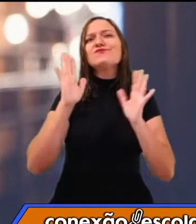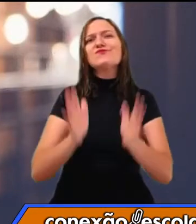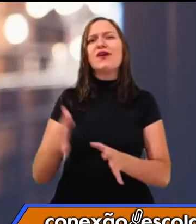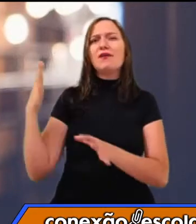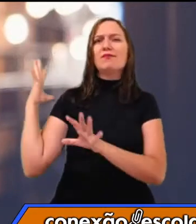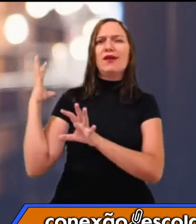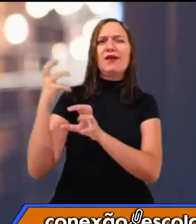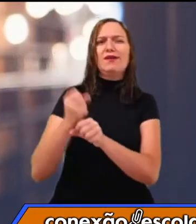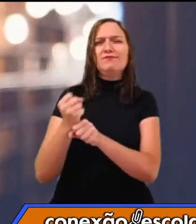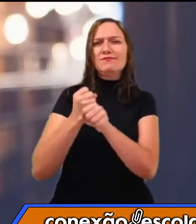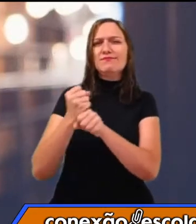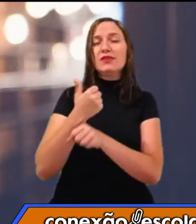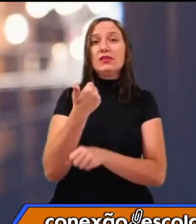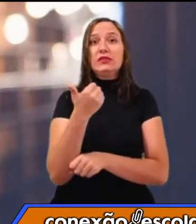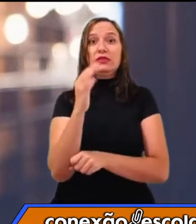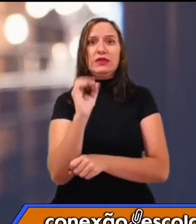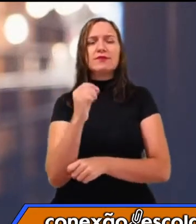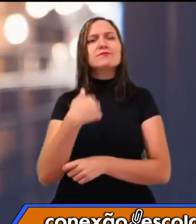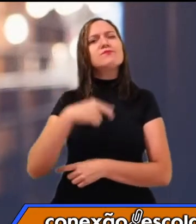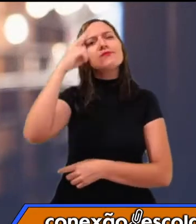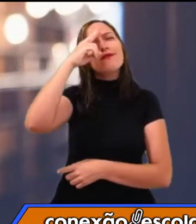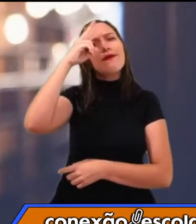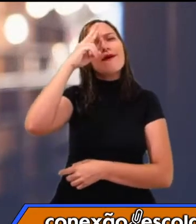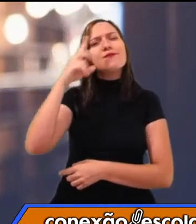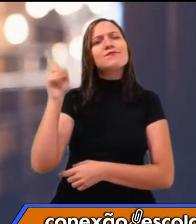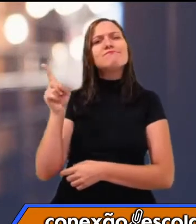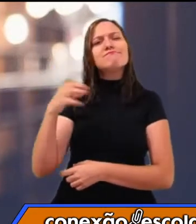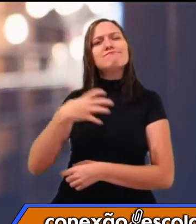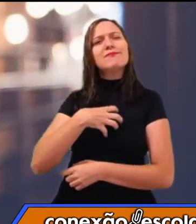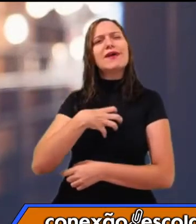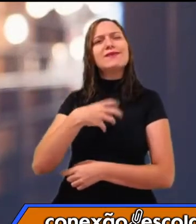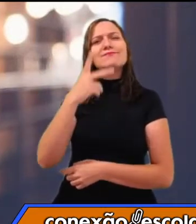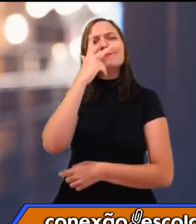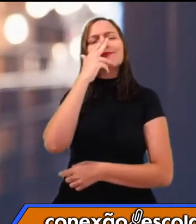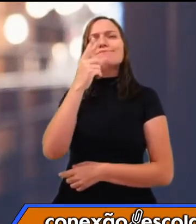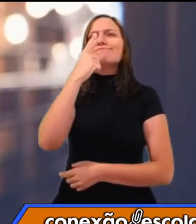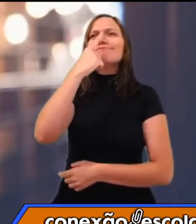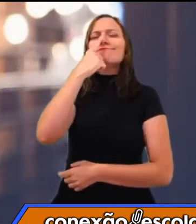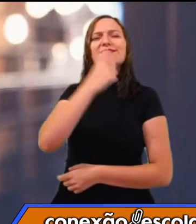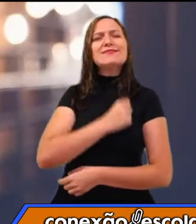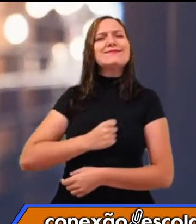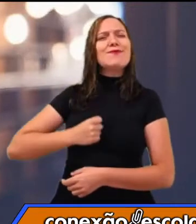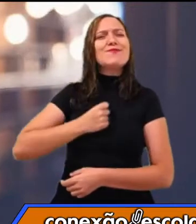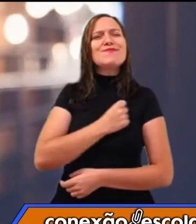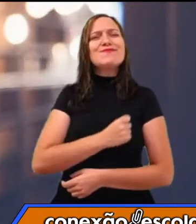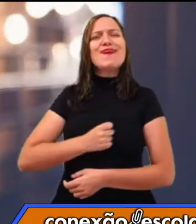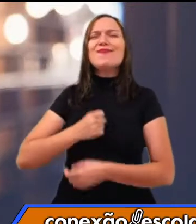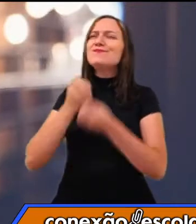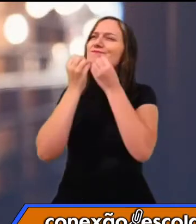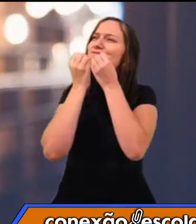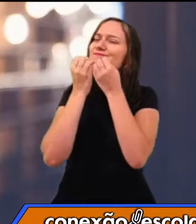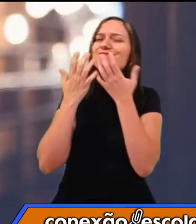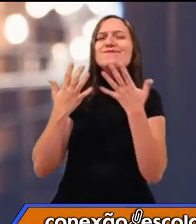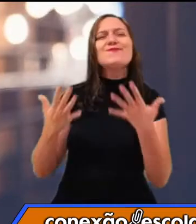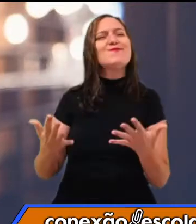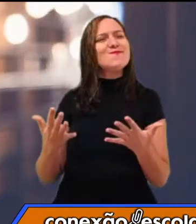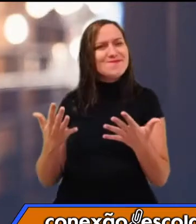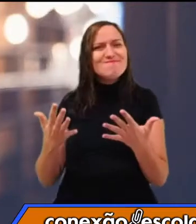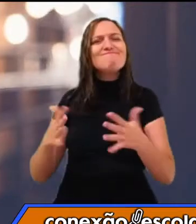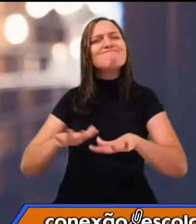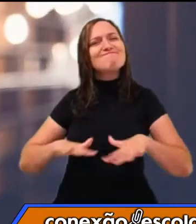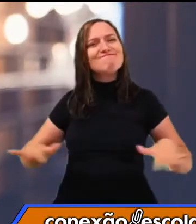é engraçado como que eu lembro daquele lugar com muita saudade, né? Lembro como que era bom naquele tempo lá,